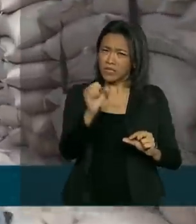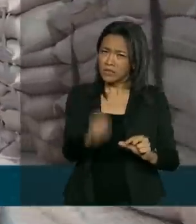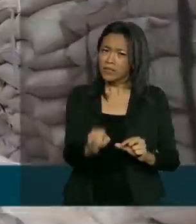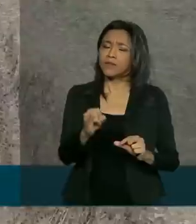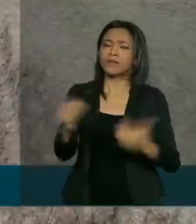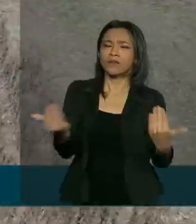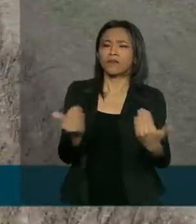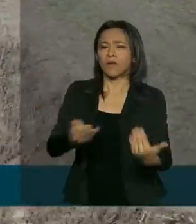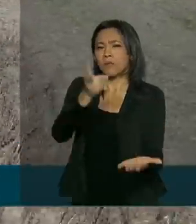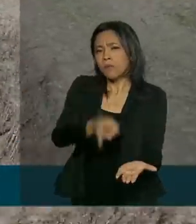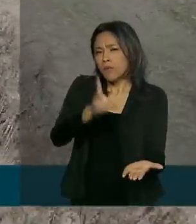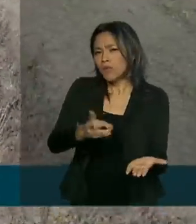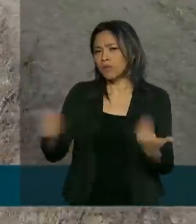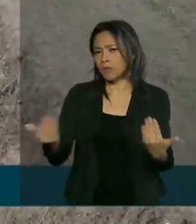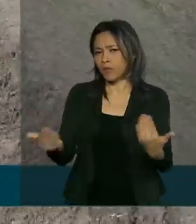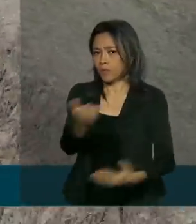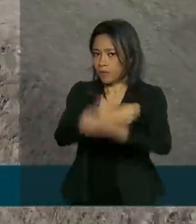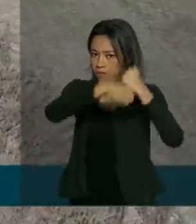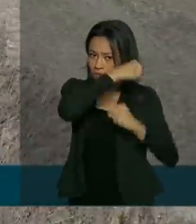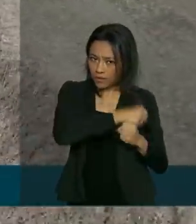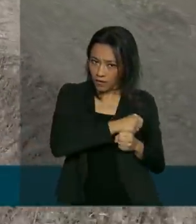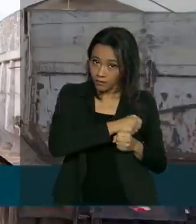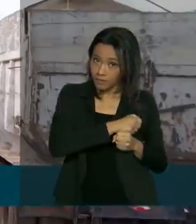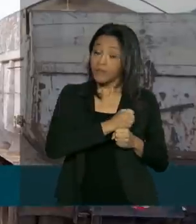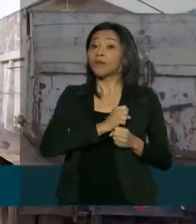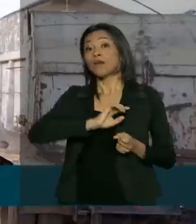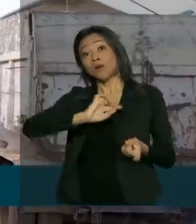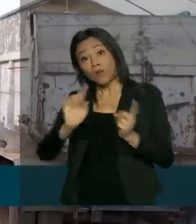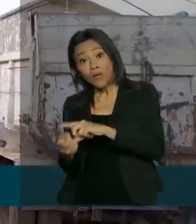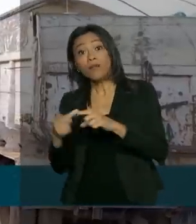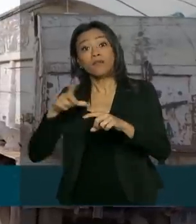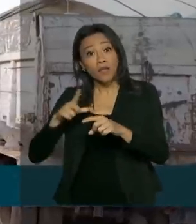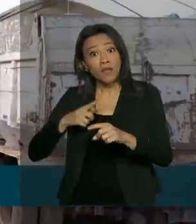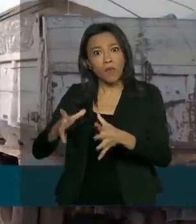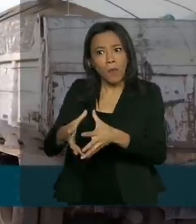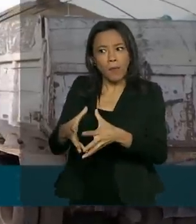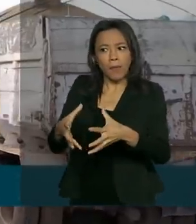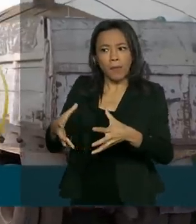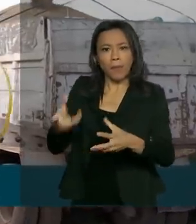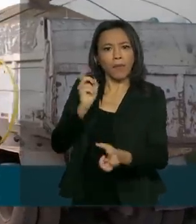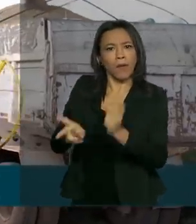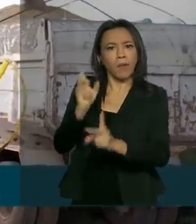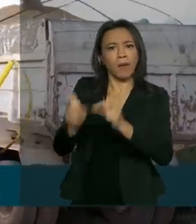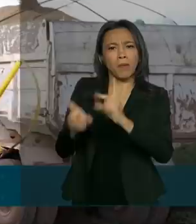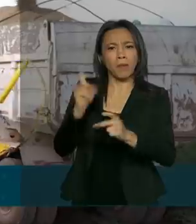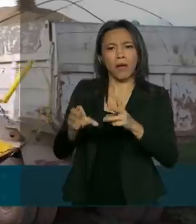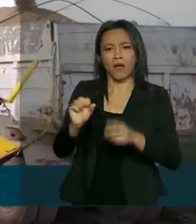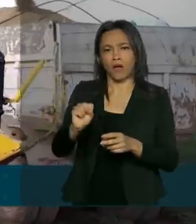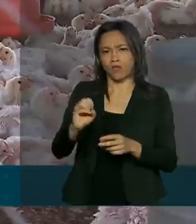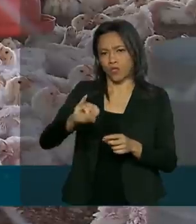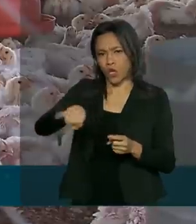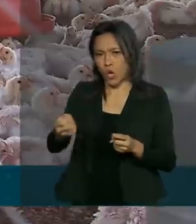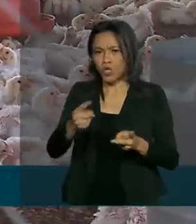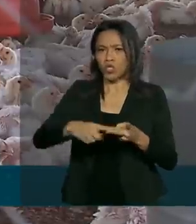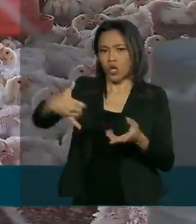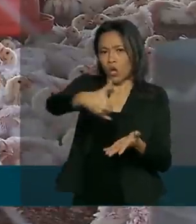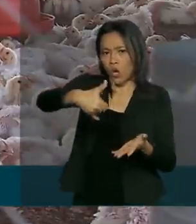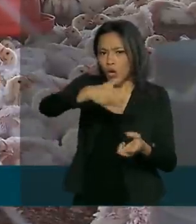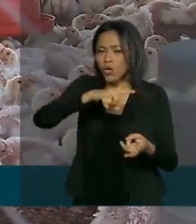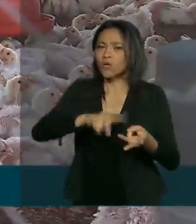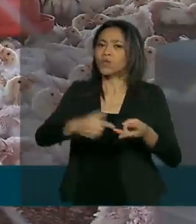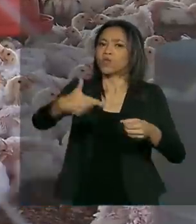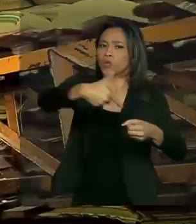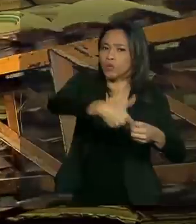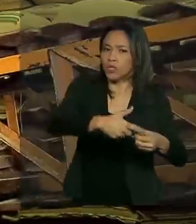período do ano passado. Por outro lado, houve aumento no volume de vendas de produtos como soja, óleos, combustíveis,